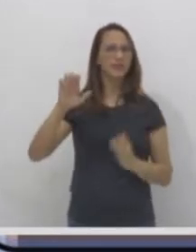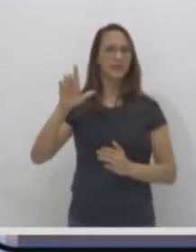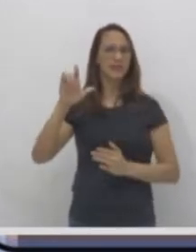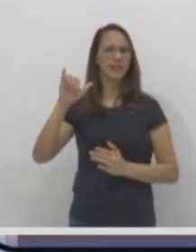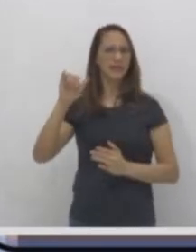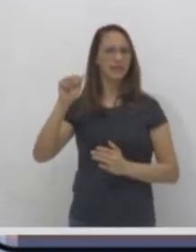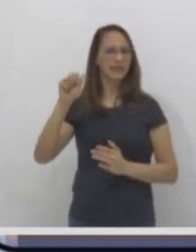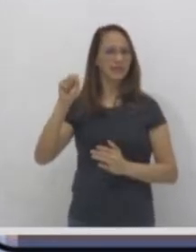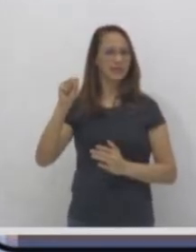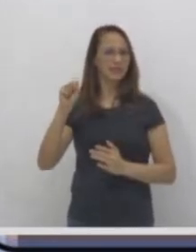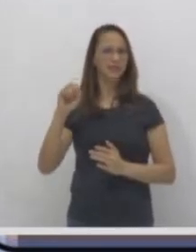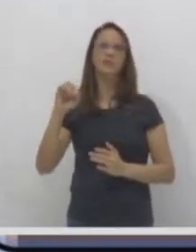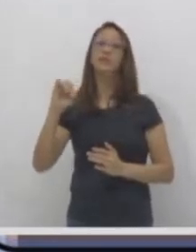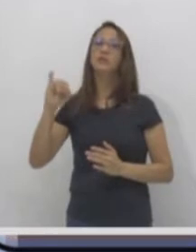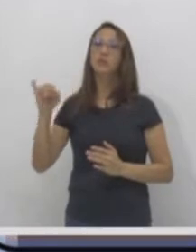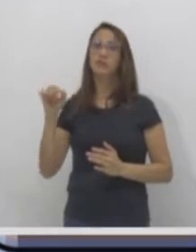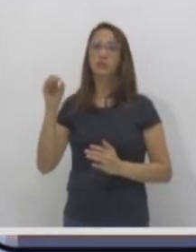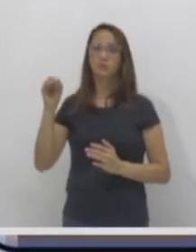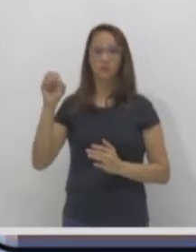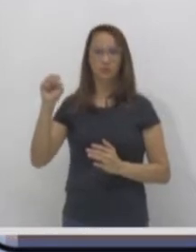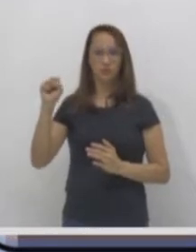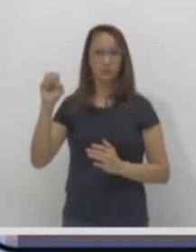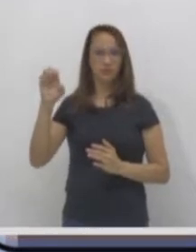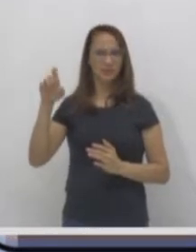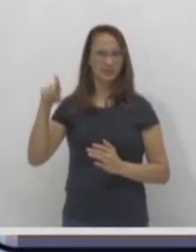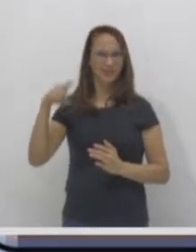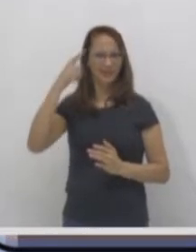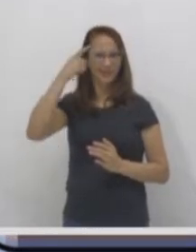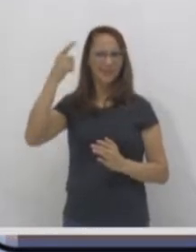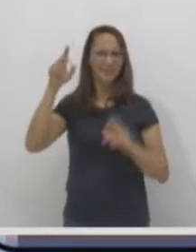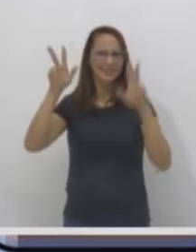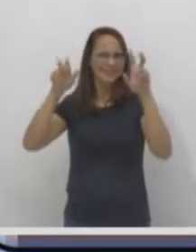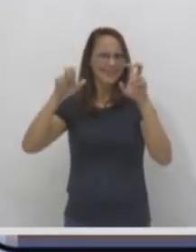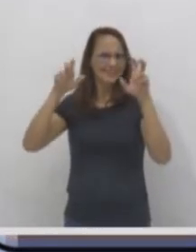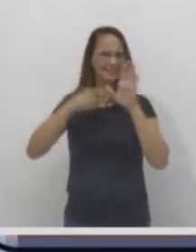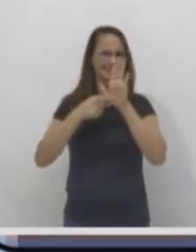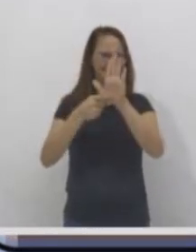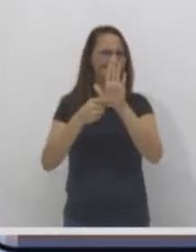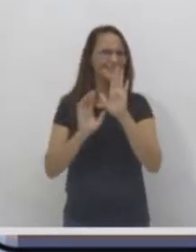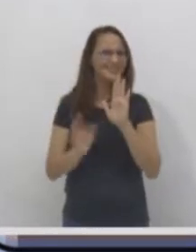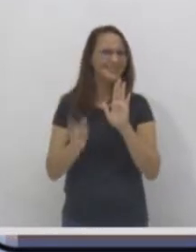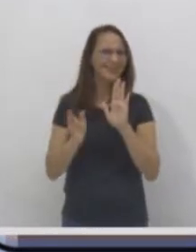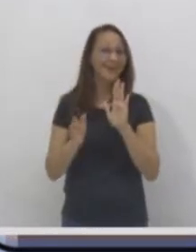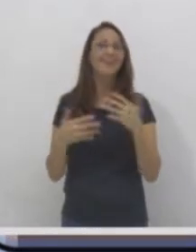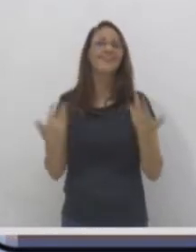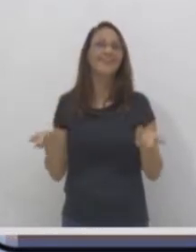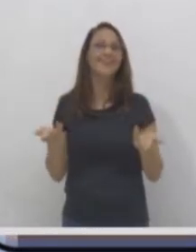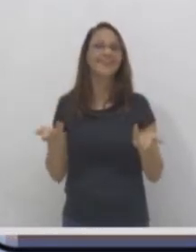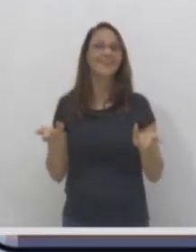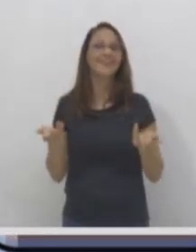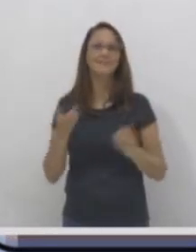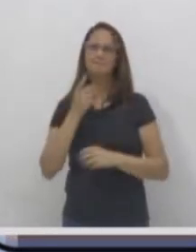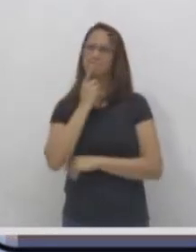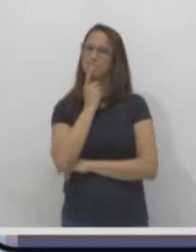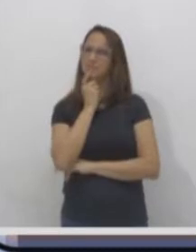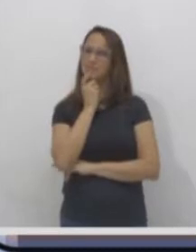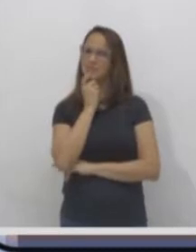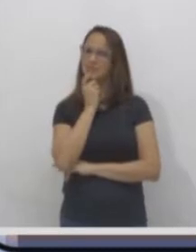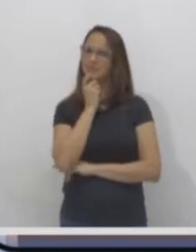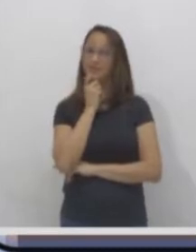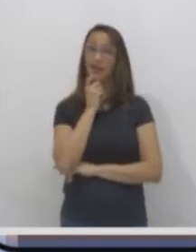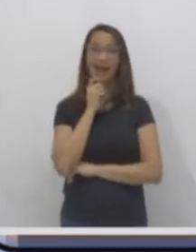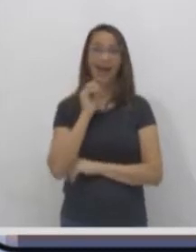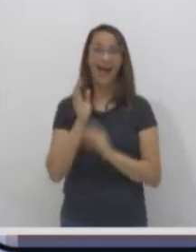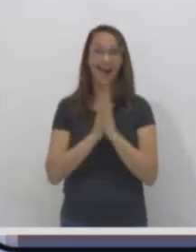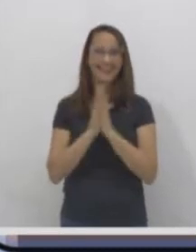viram? Eu sei que foi um pouquinho rápido, mas vocês estão com isso na lembrança, tá? Como será? Deixa eu ver aqui. Opa! Já estão aqui, a produção